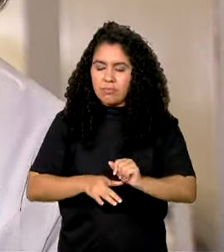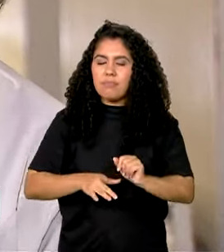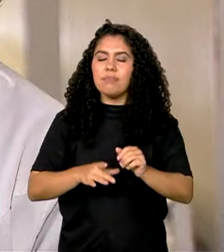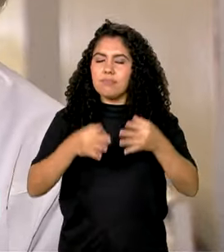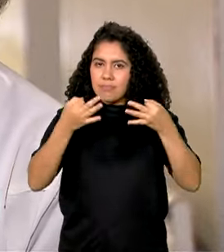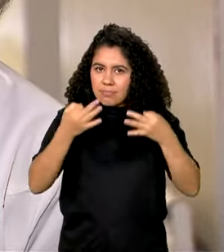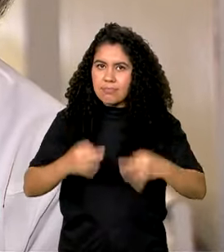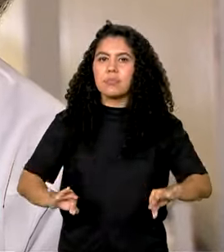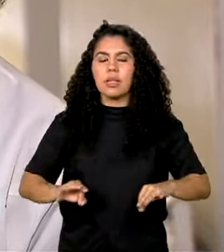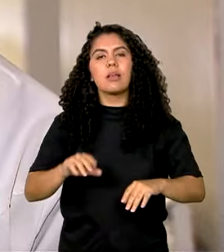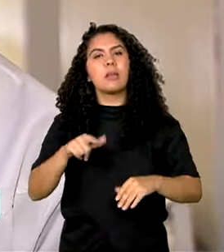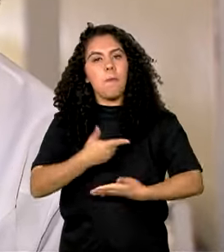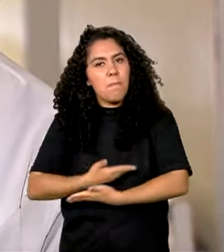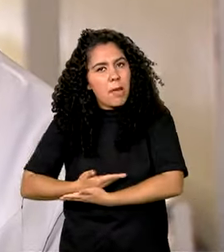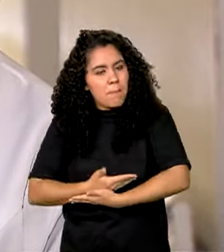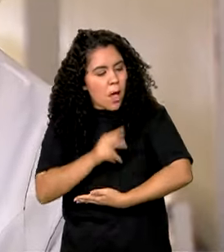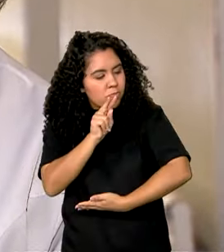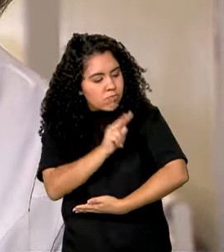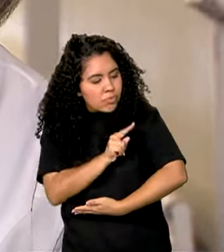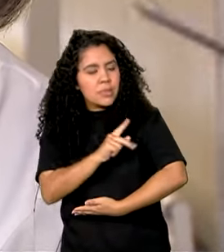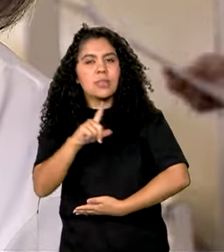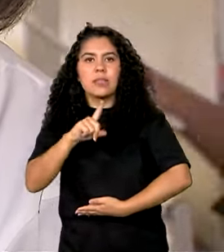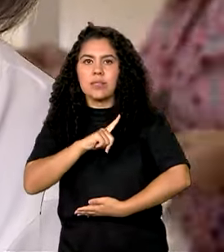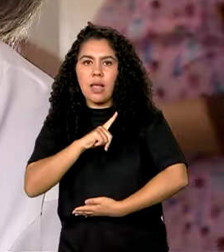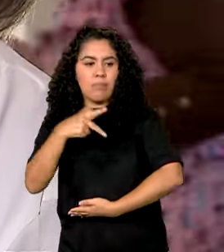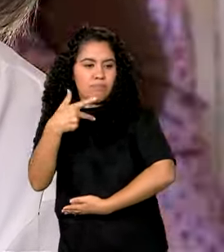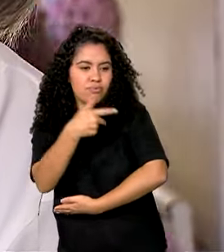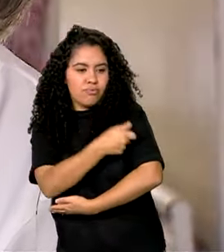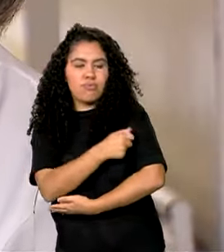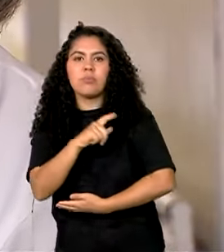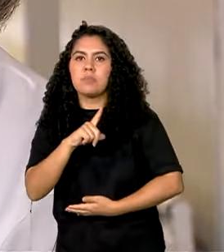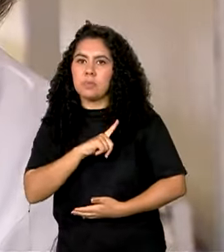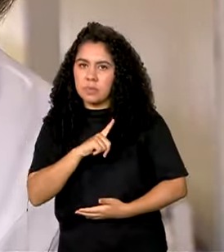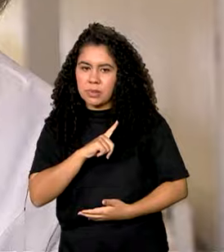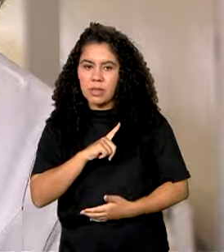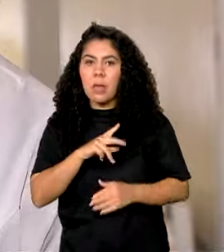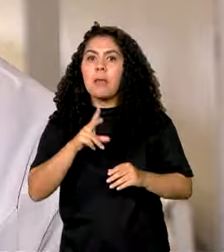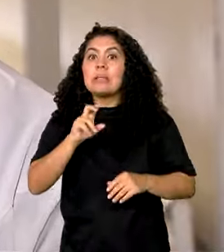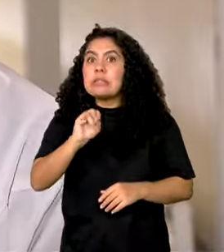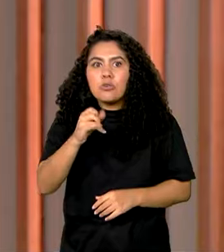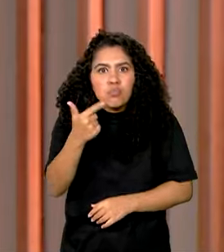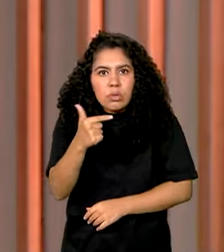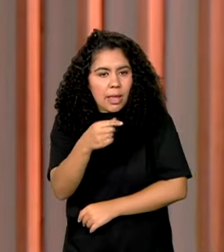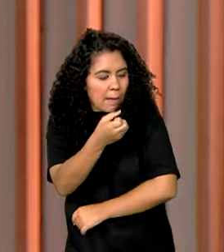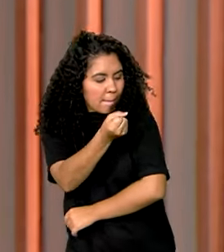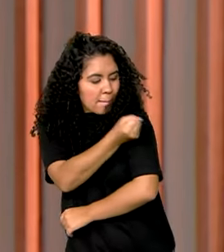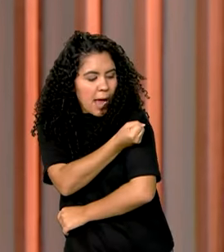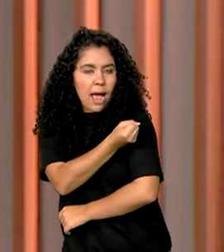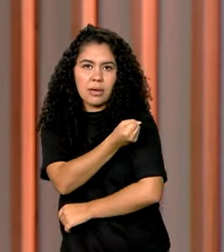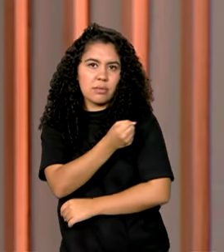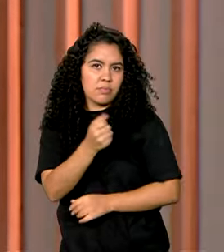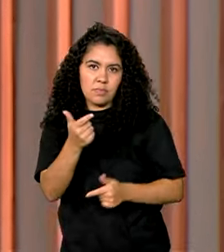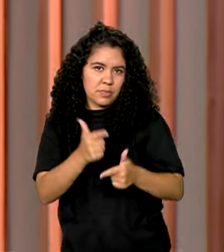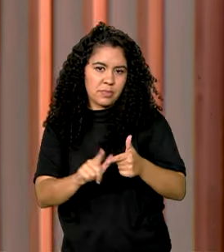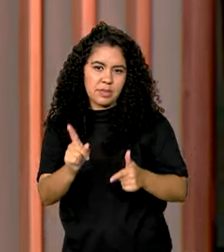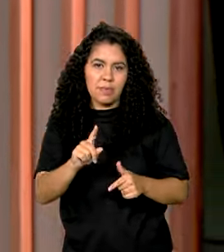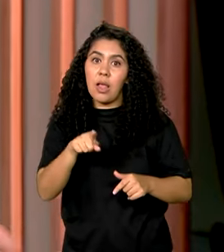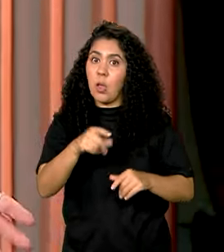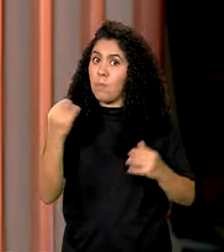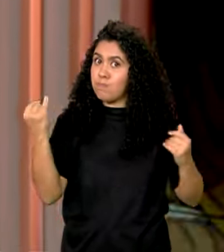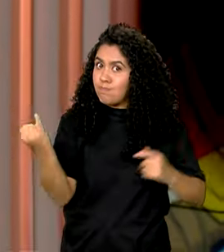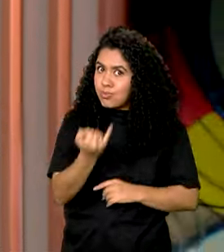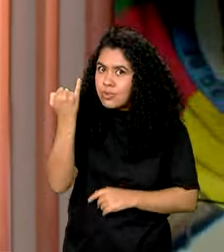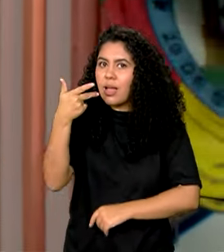bebê está protegido, ele está imunizado, mesmo não havendo essa marquinha no braço. Importantíssimo ir vacinar.